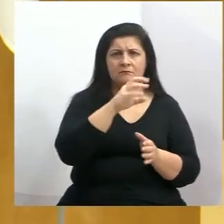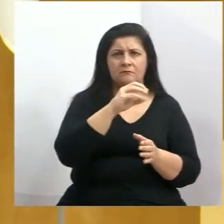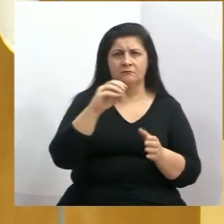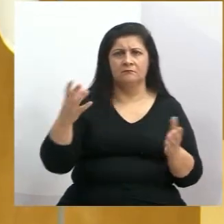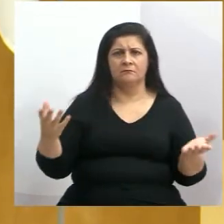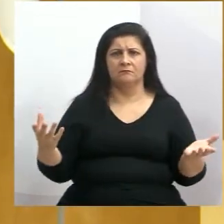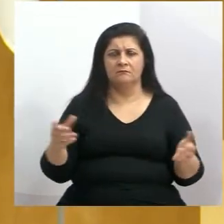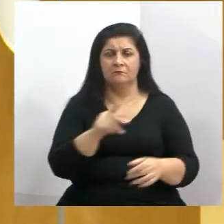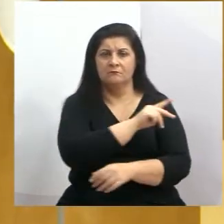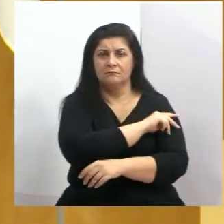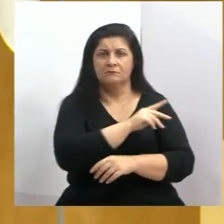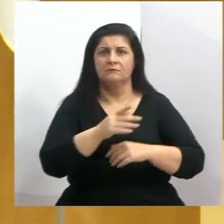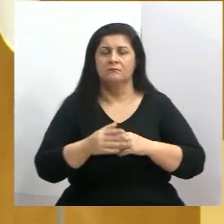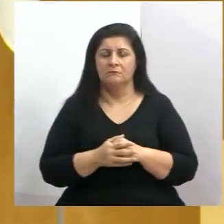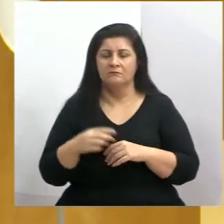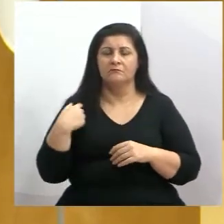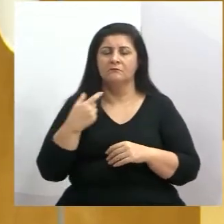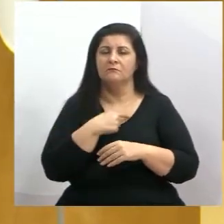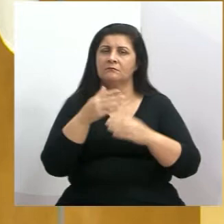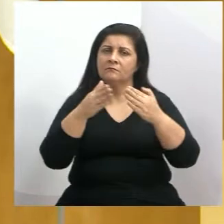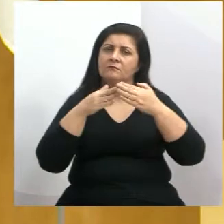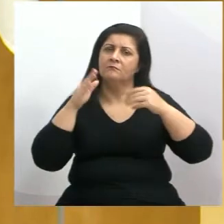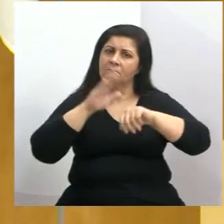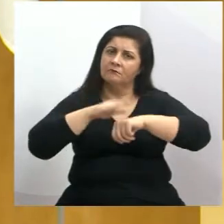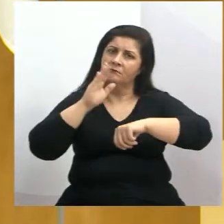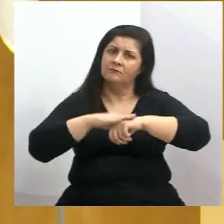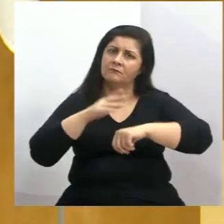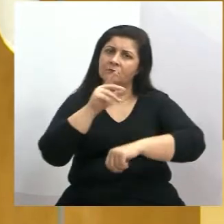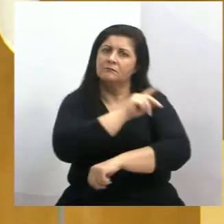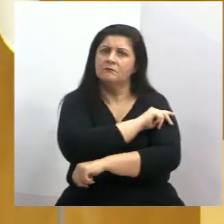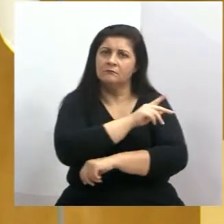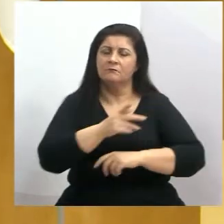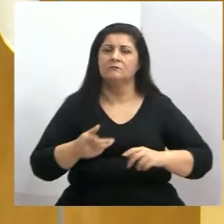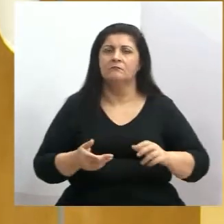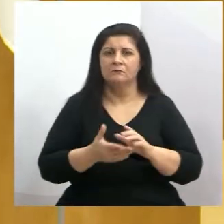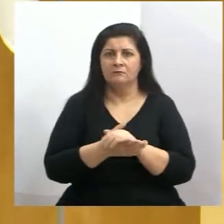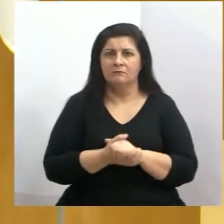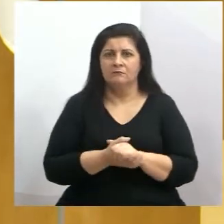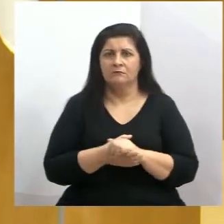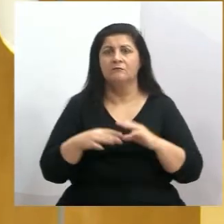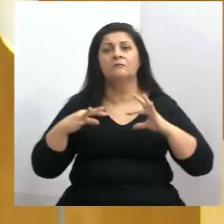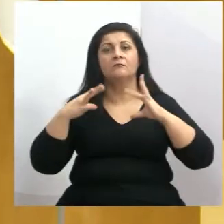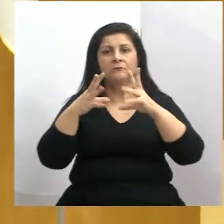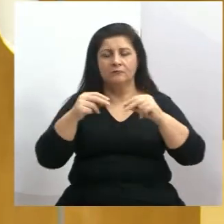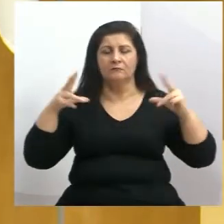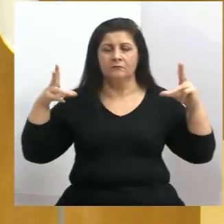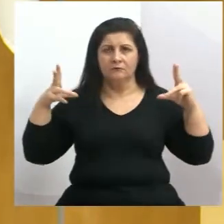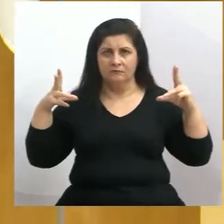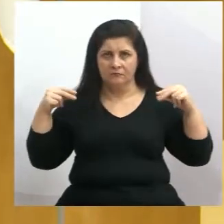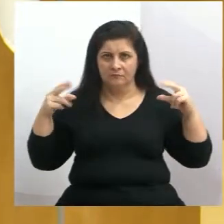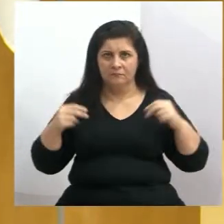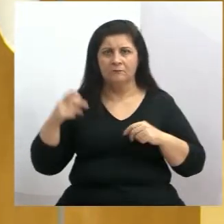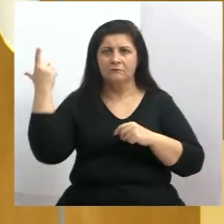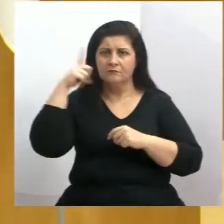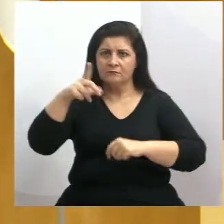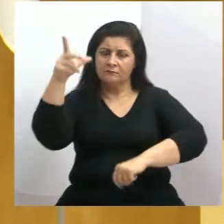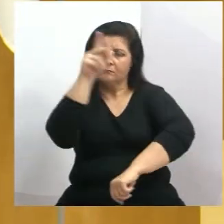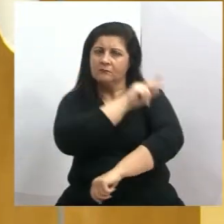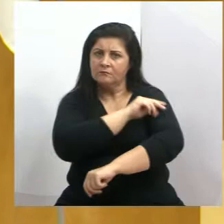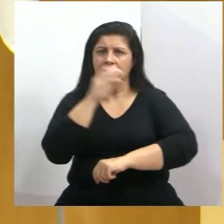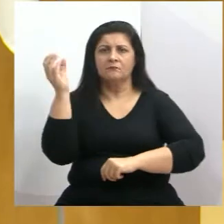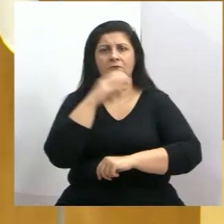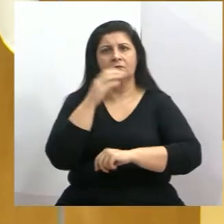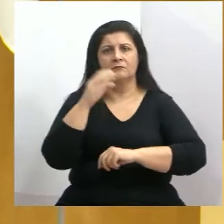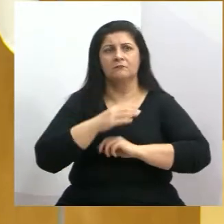intensificando aí para que venham mais doses, para que a gente possa, para que todos os condutores possam ser vacinados aí o